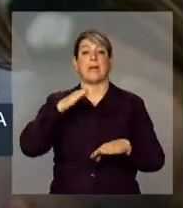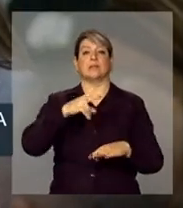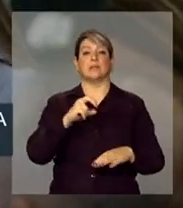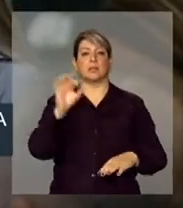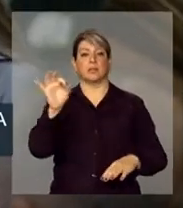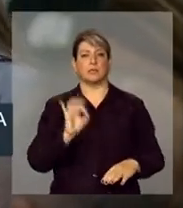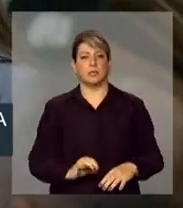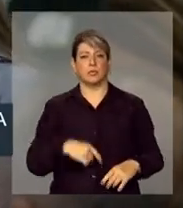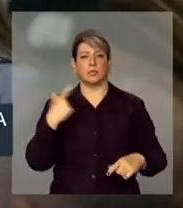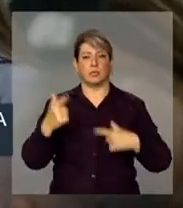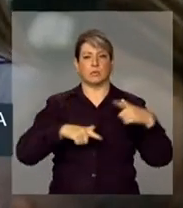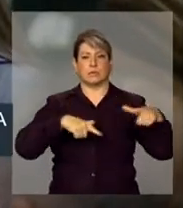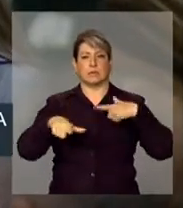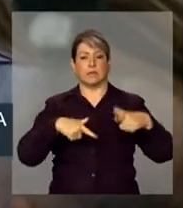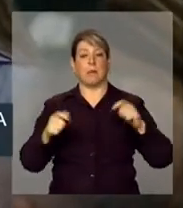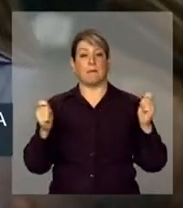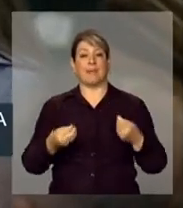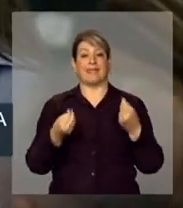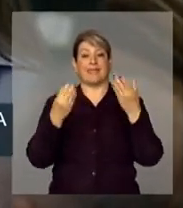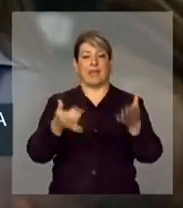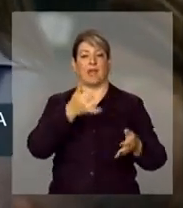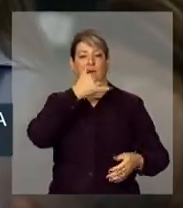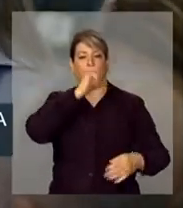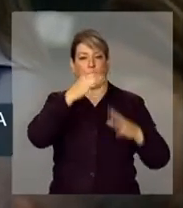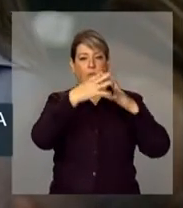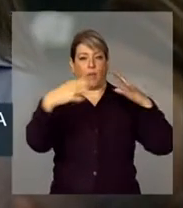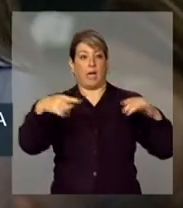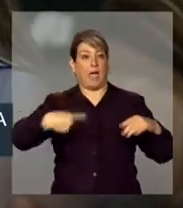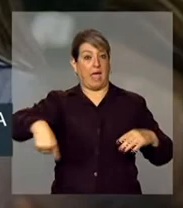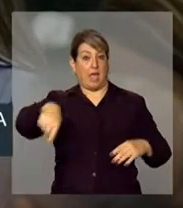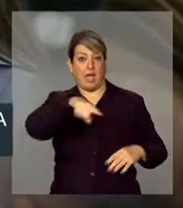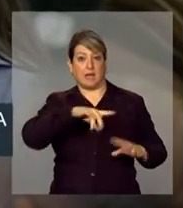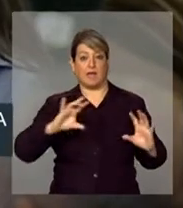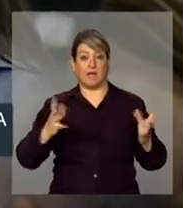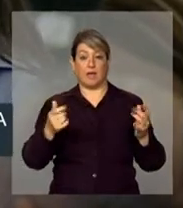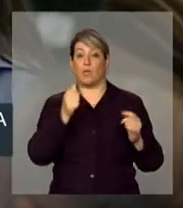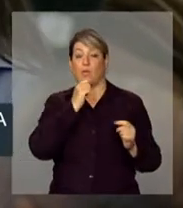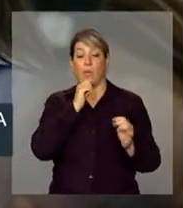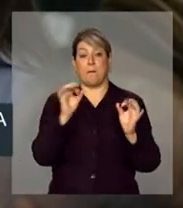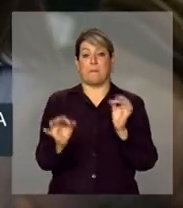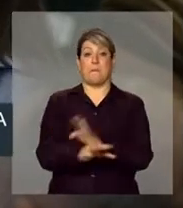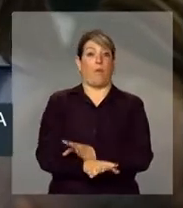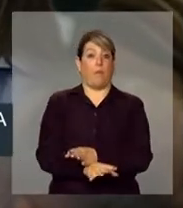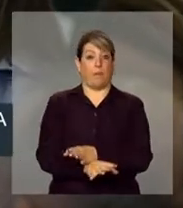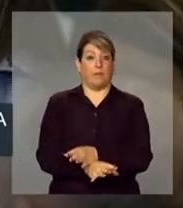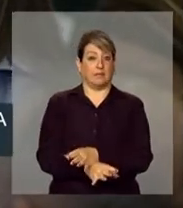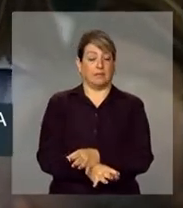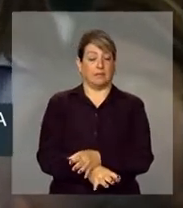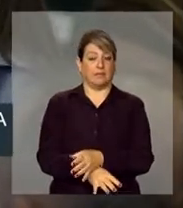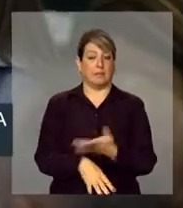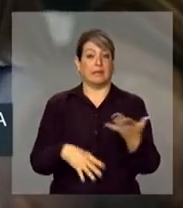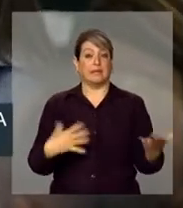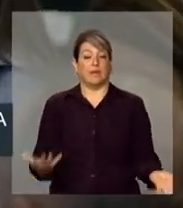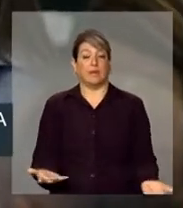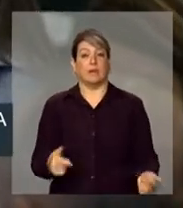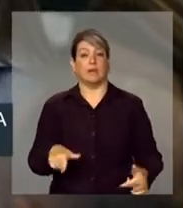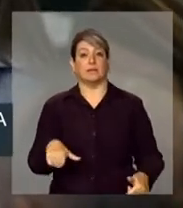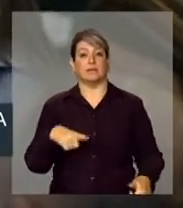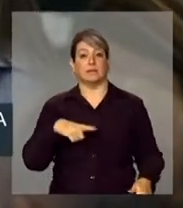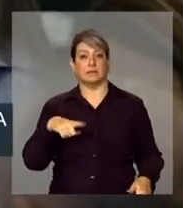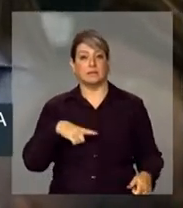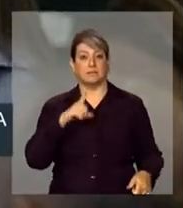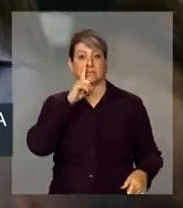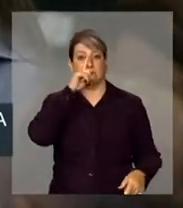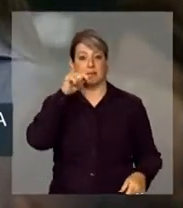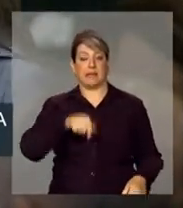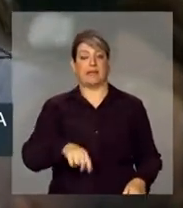garantir o fornecimento de energia nesses eventos não está pronta. E a situação fica ainda mais grave aqui no